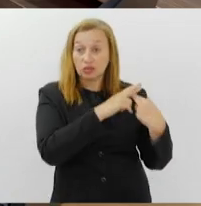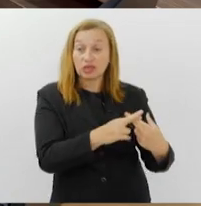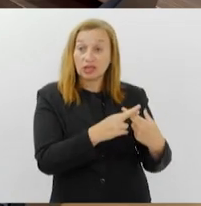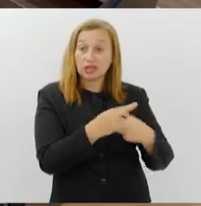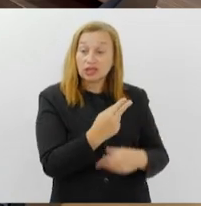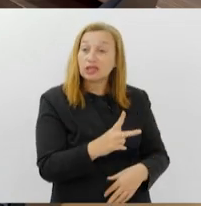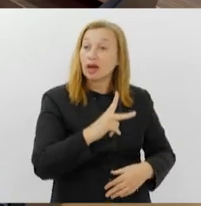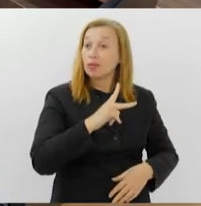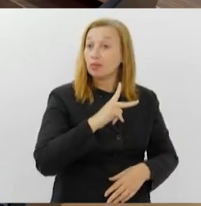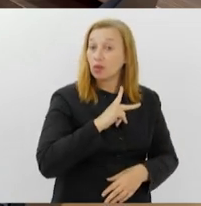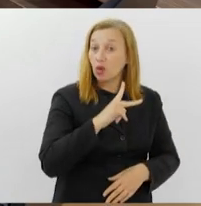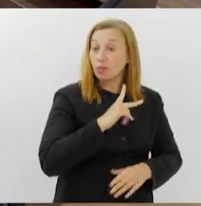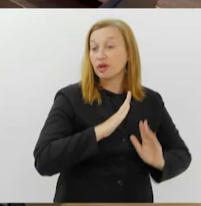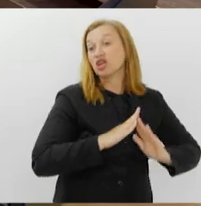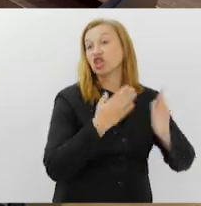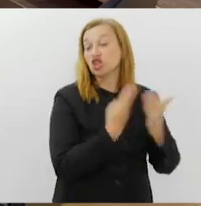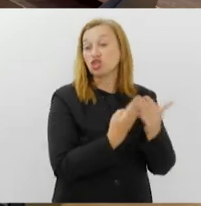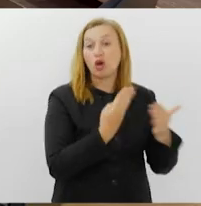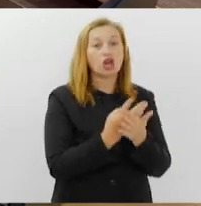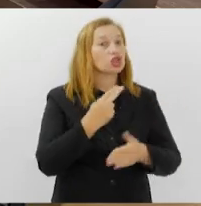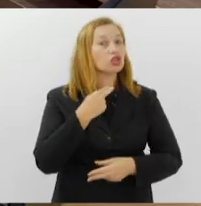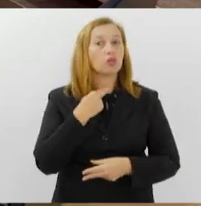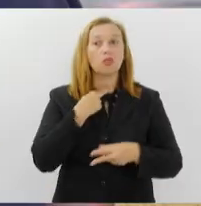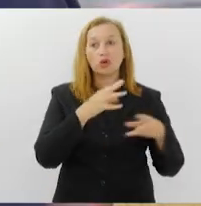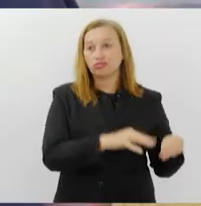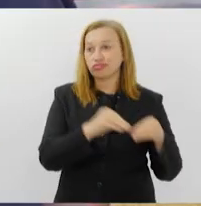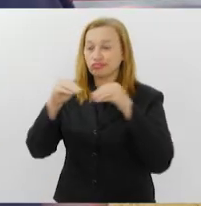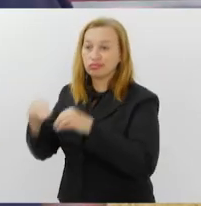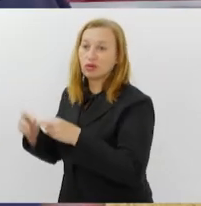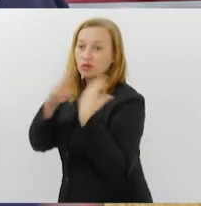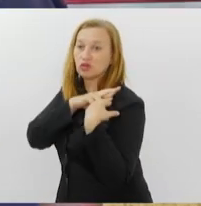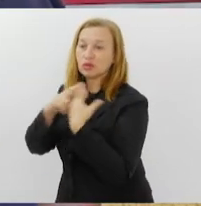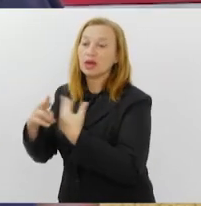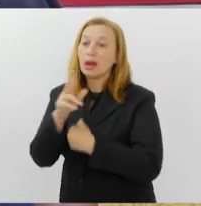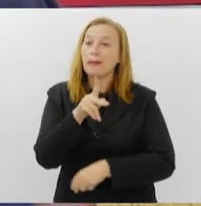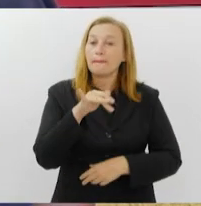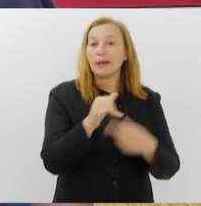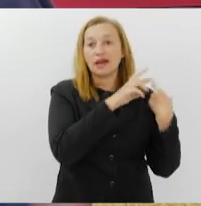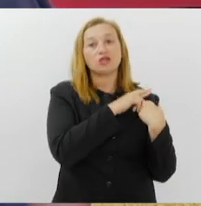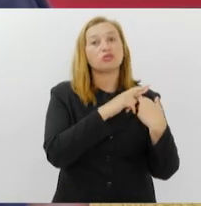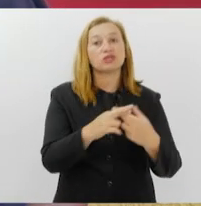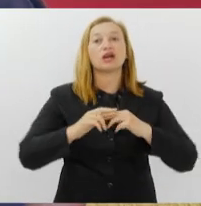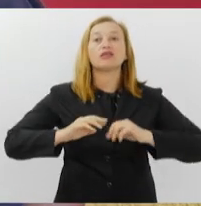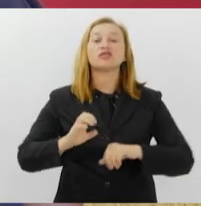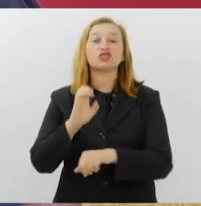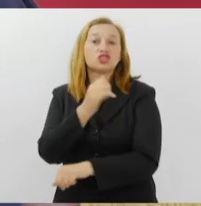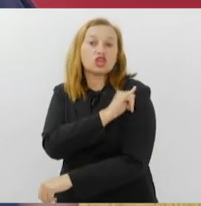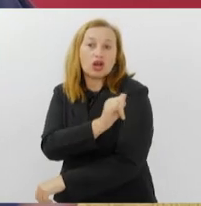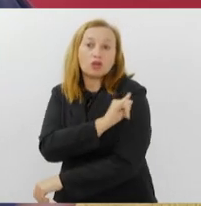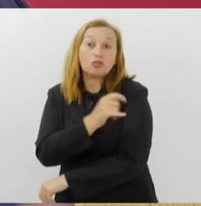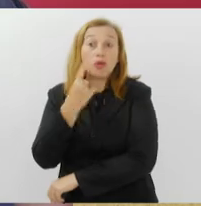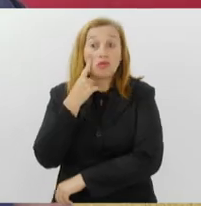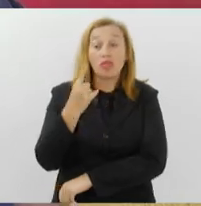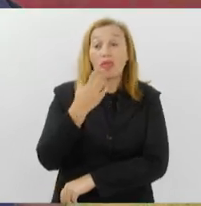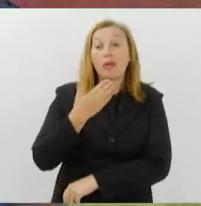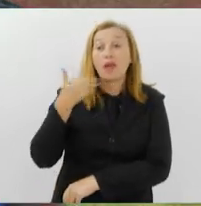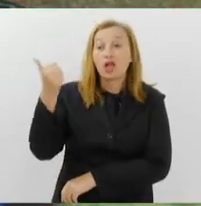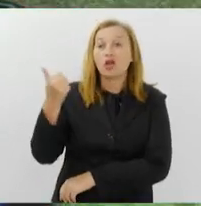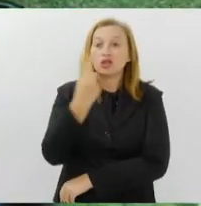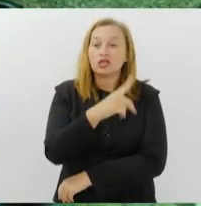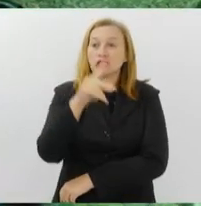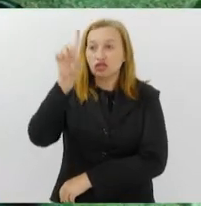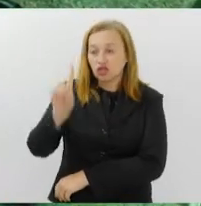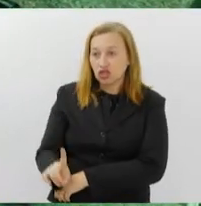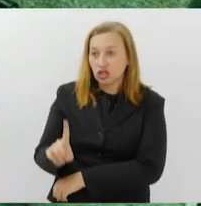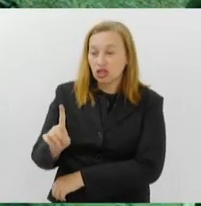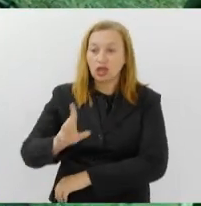que não podem ser transferidas ao responsável. Pais e responsáveis de alunos podem se orientar melhor sobre seus direitos